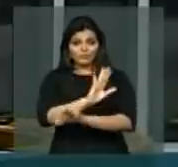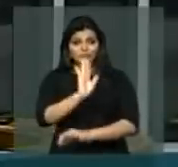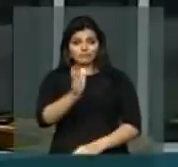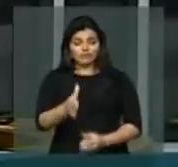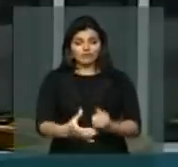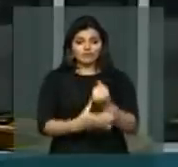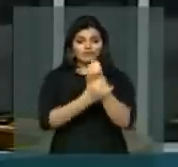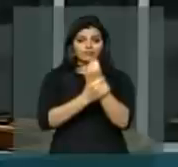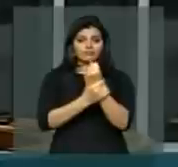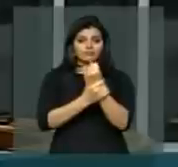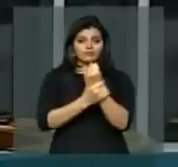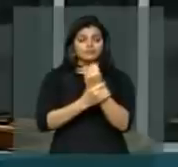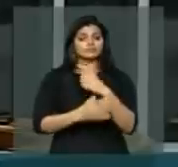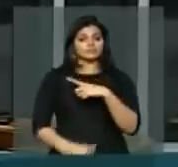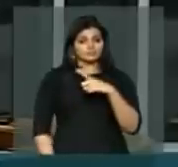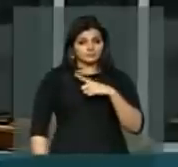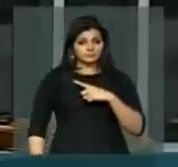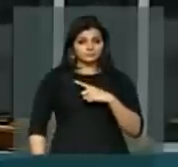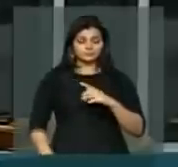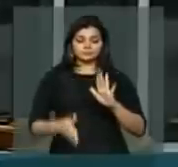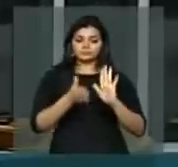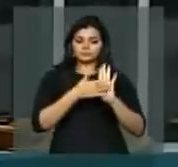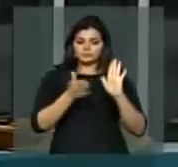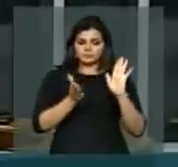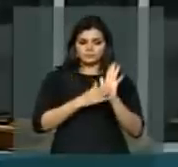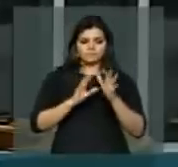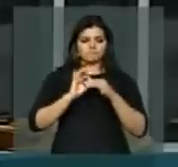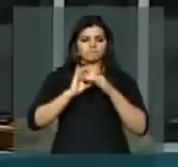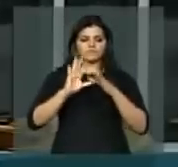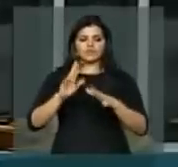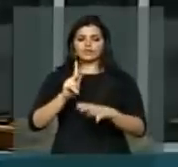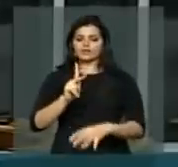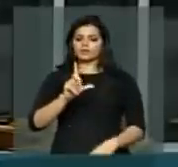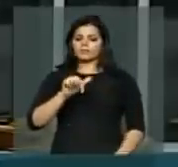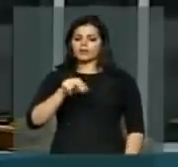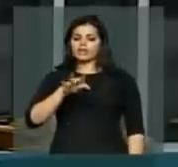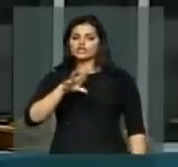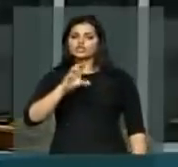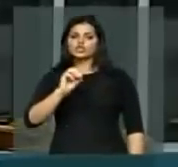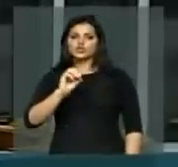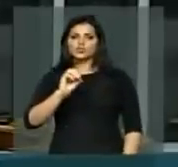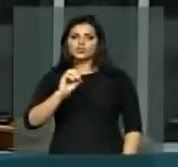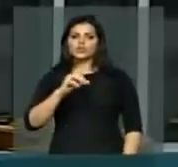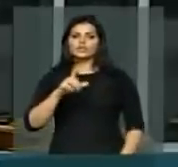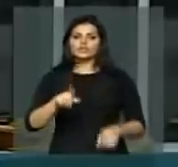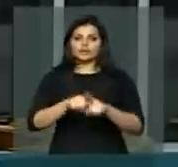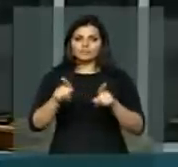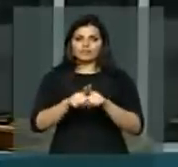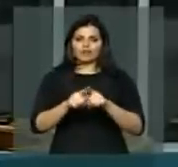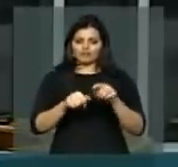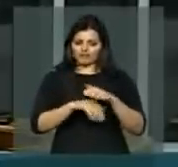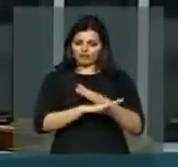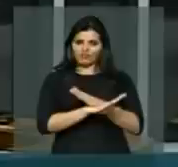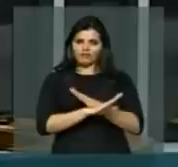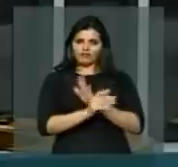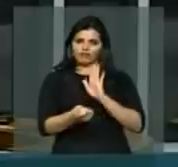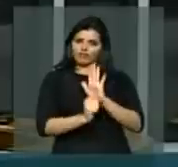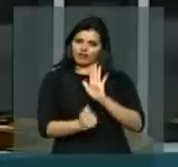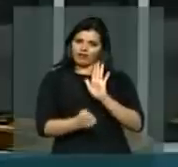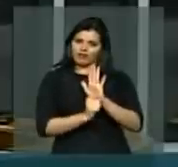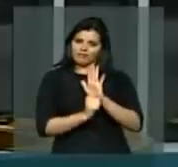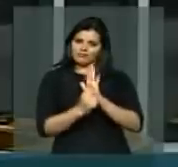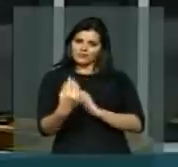Ainda, a proposta da descriminalização do plantio e do porte de drogas para consumo